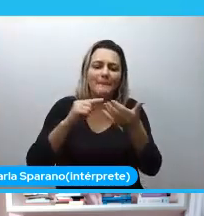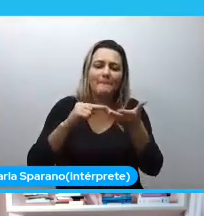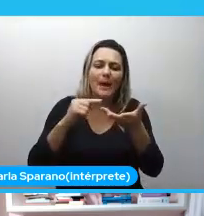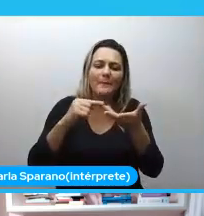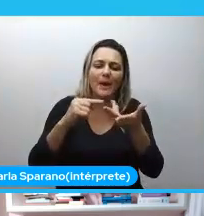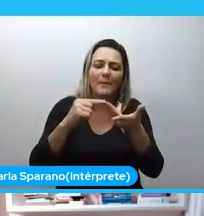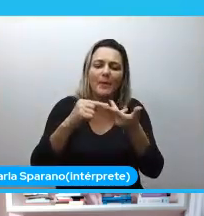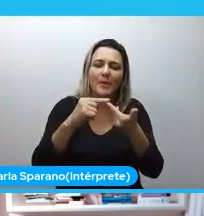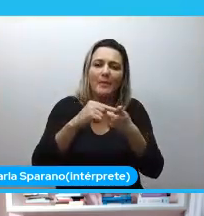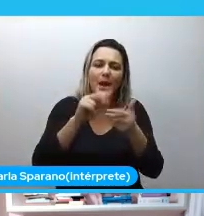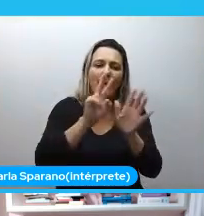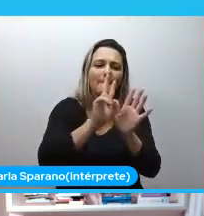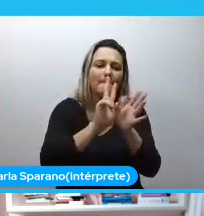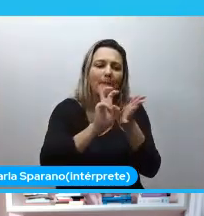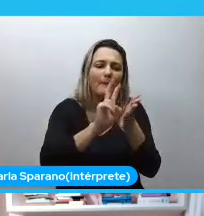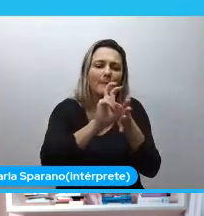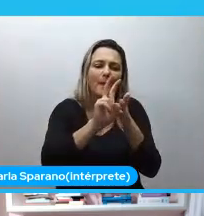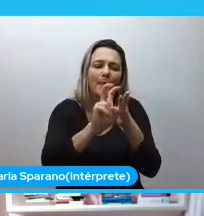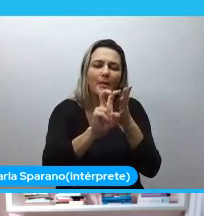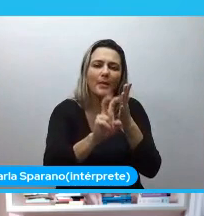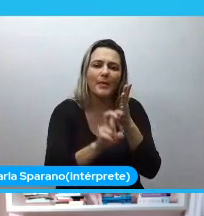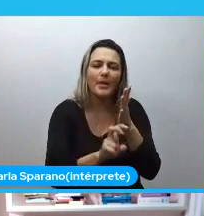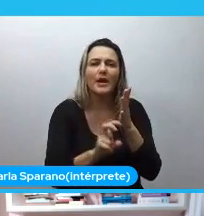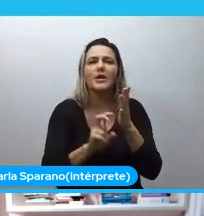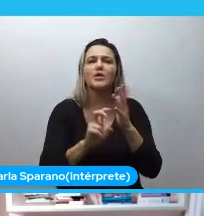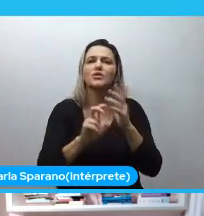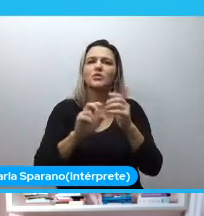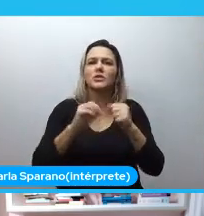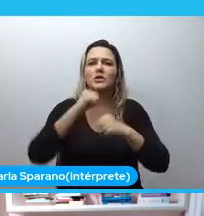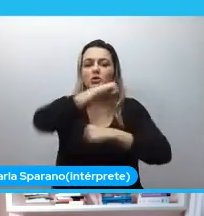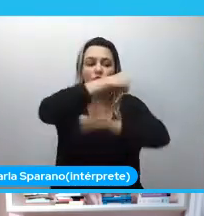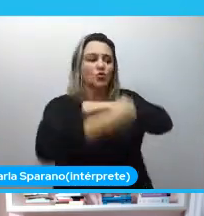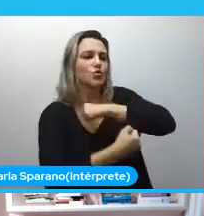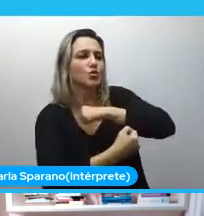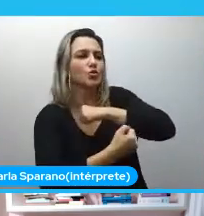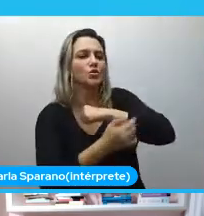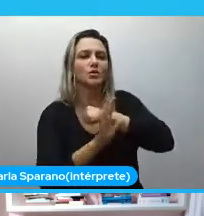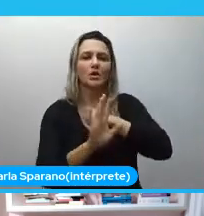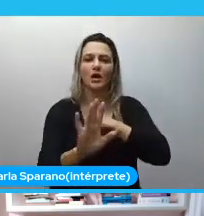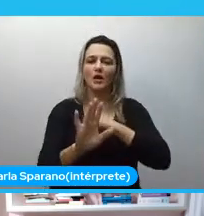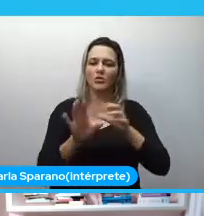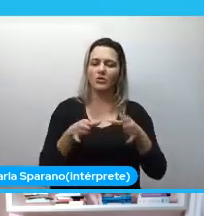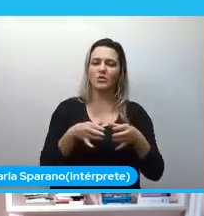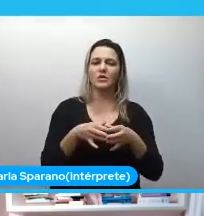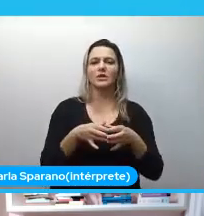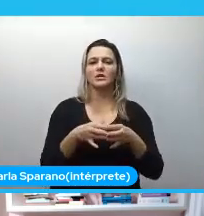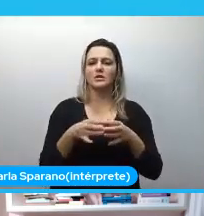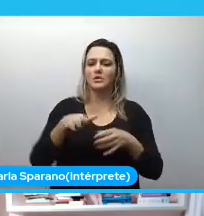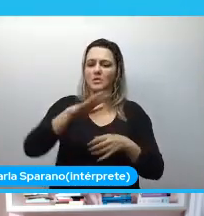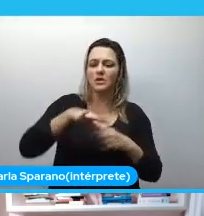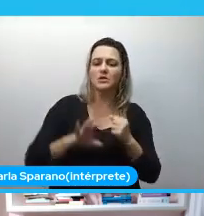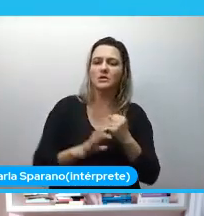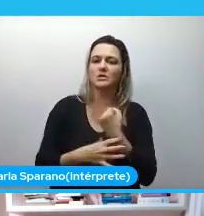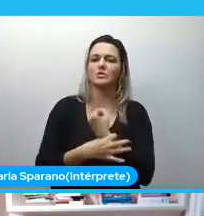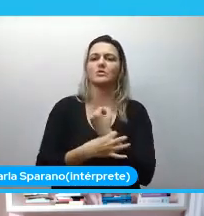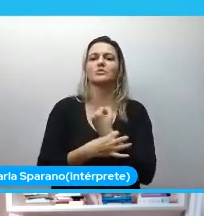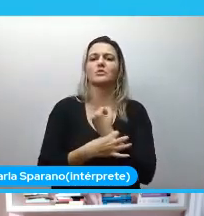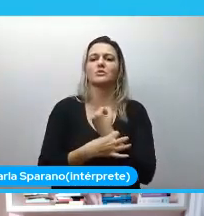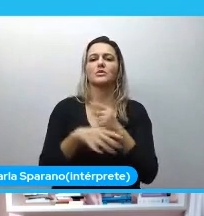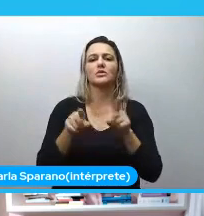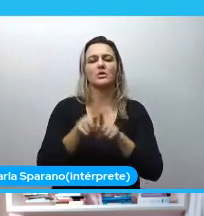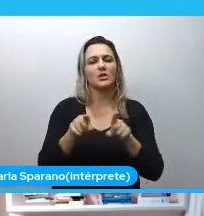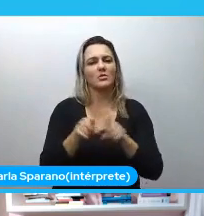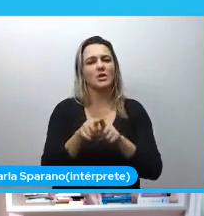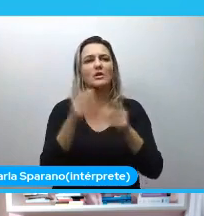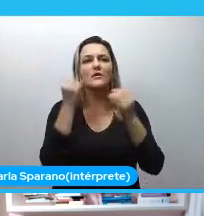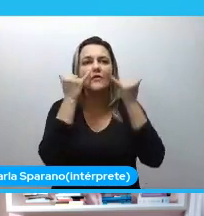conversa aqui sobre comunidade não ser escudo sobre você construir um ambiente seguro ser um exercício sobre a comunidade ser formada por